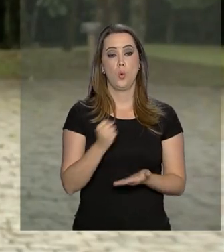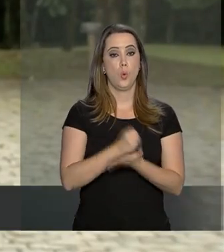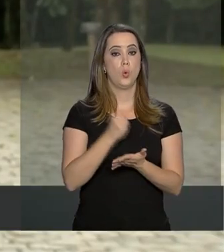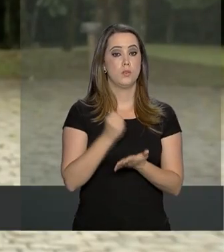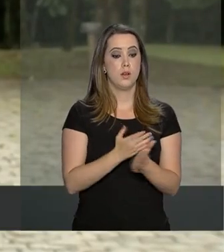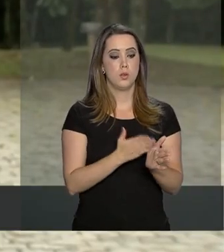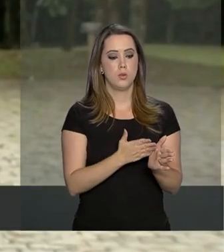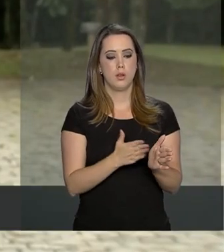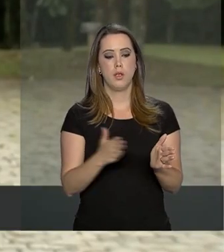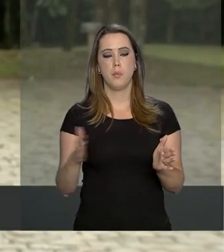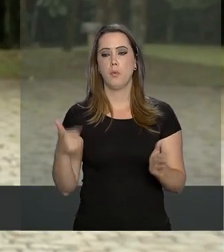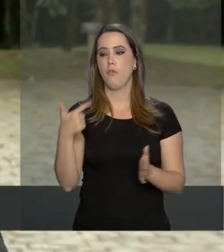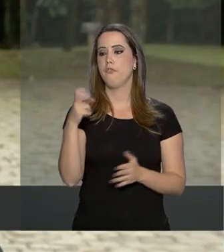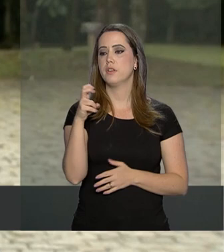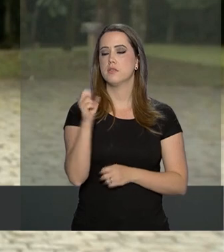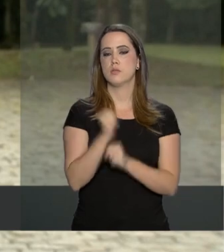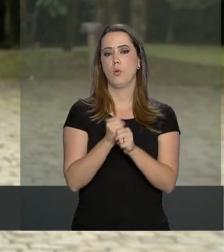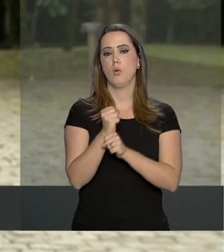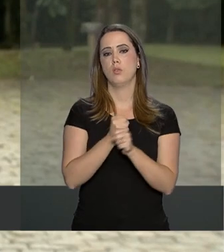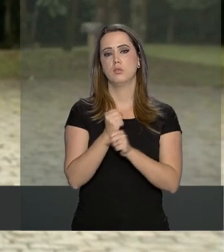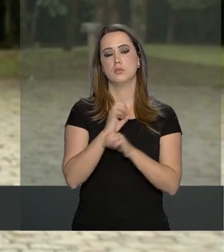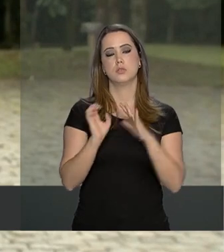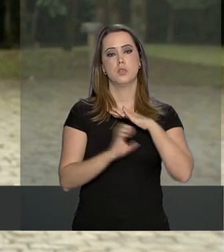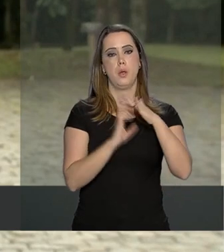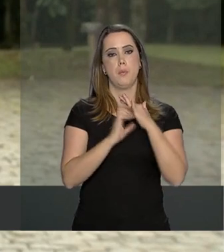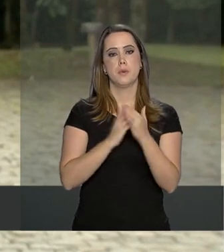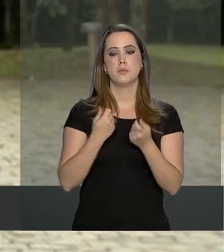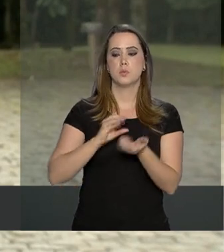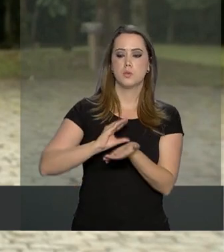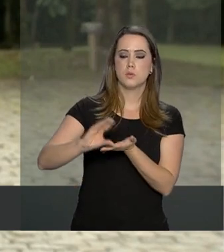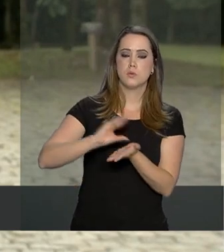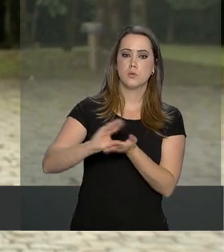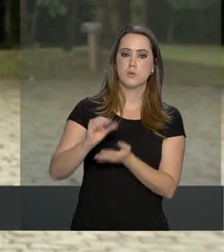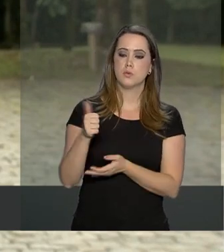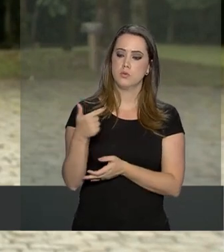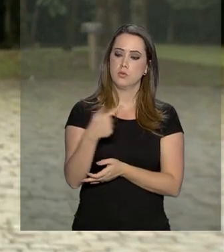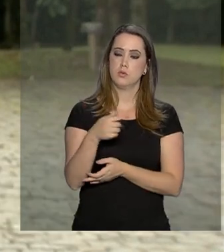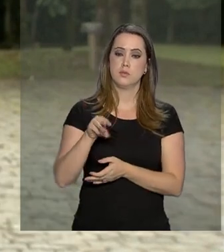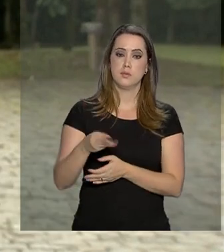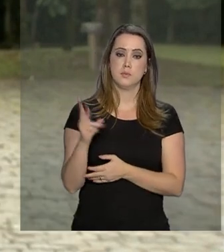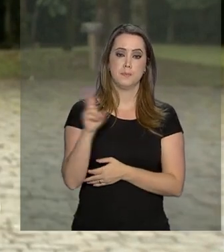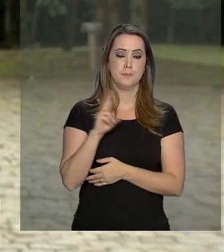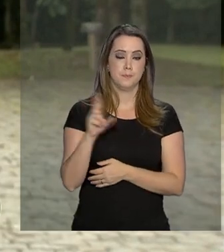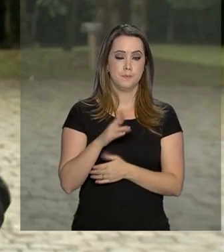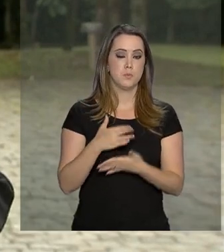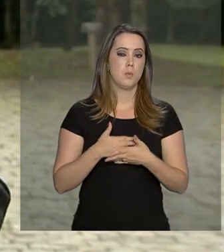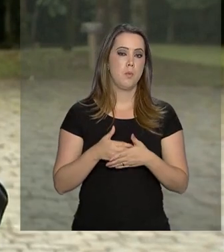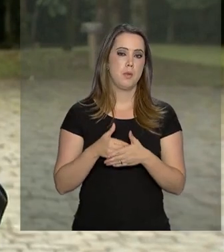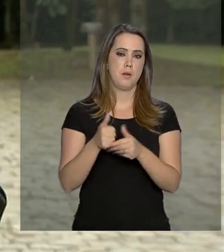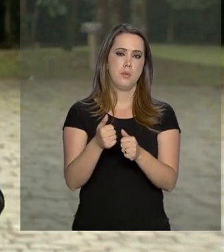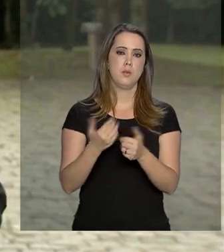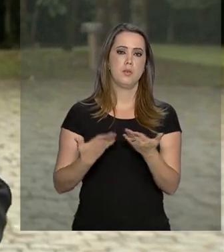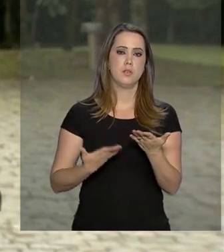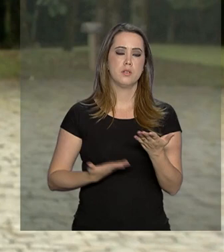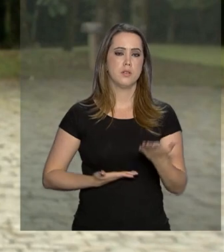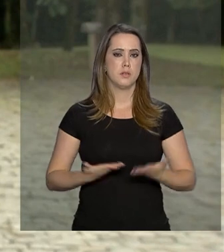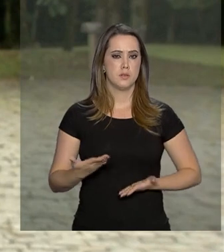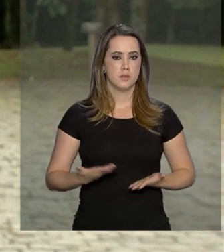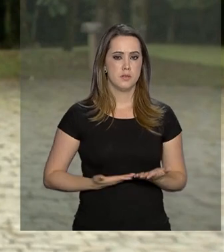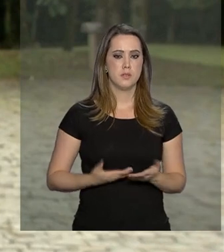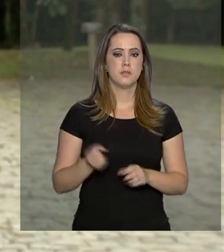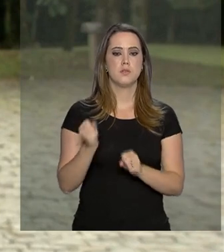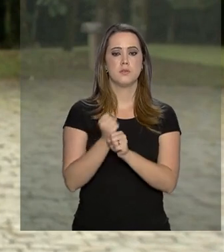duração de 25 anos. Nesse período, a empresa vai investir 17 milhões de reais para melhorar os serviços e a